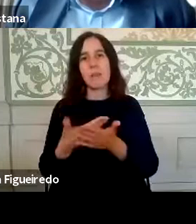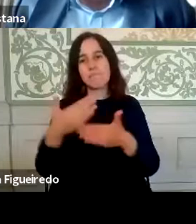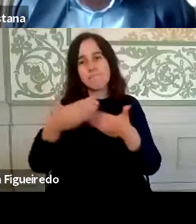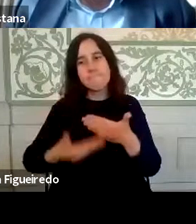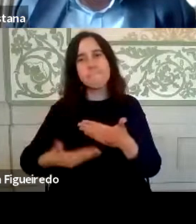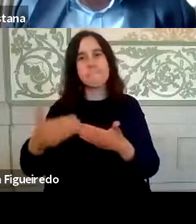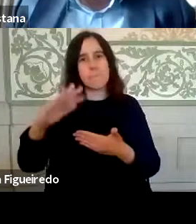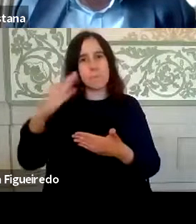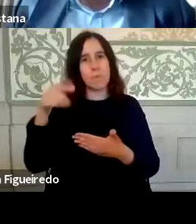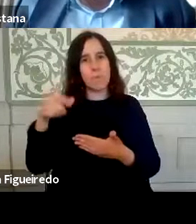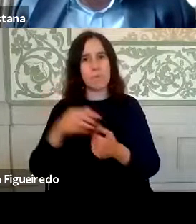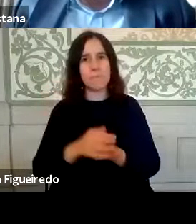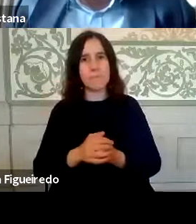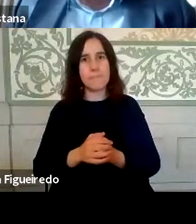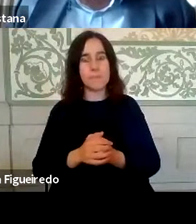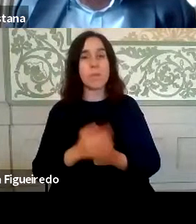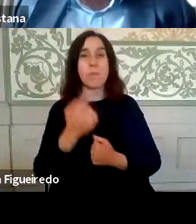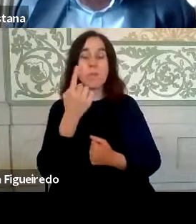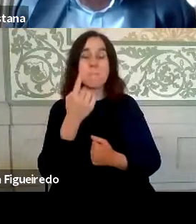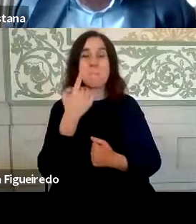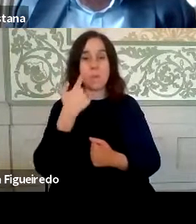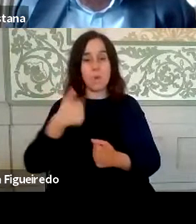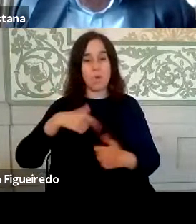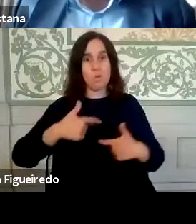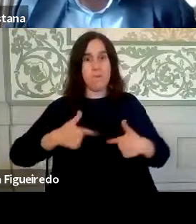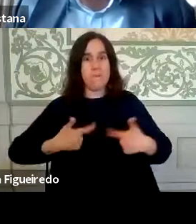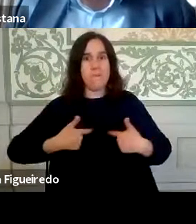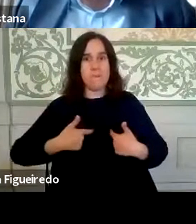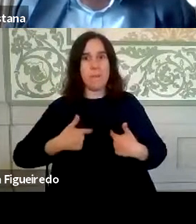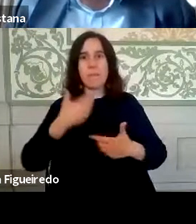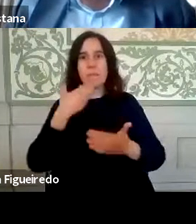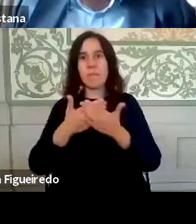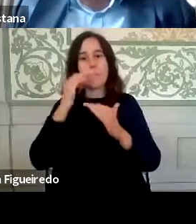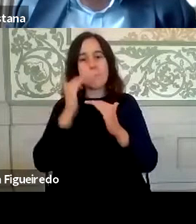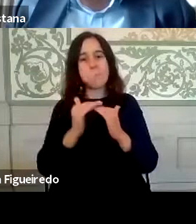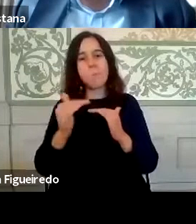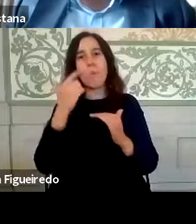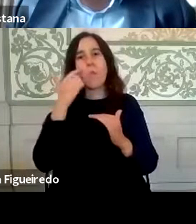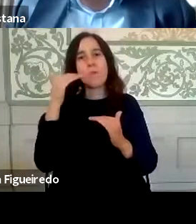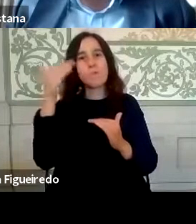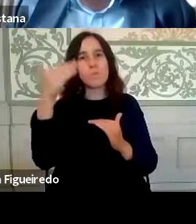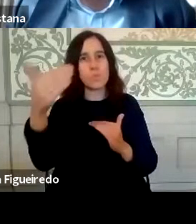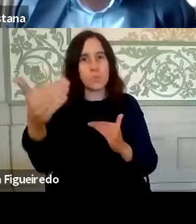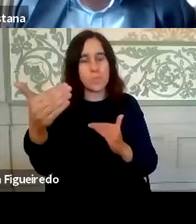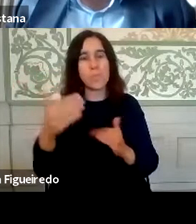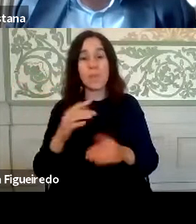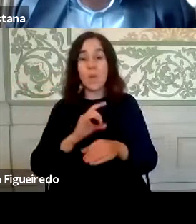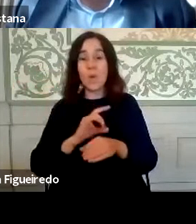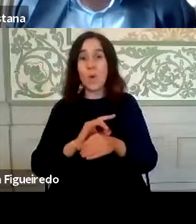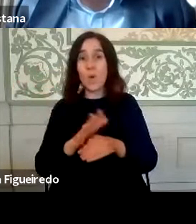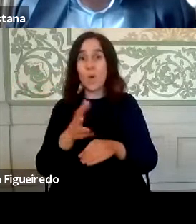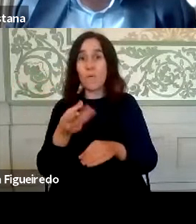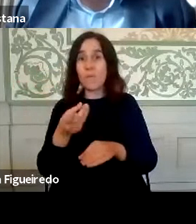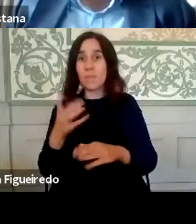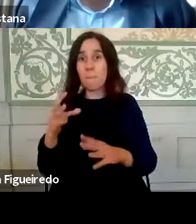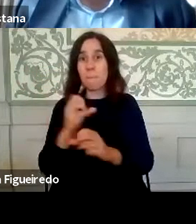em primeiro lugar. E uma das coisas que, se calhar, nós próprios, para que isto seja sustentável no futuro, eu quanto ao pós-Covid, não me vou